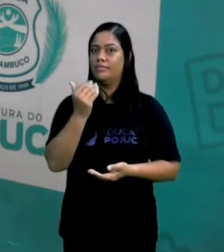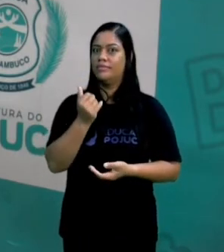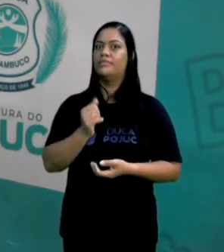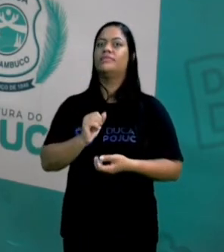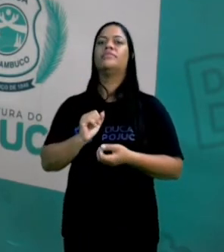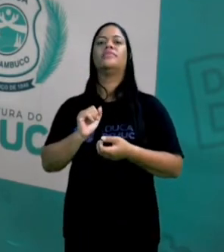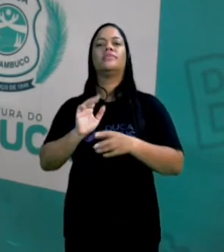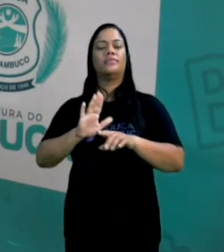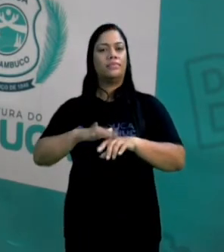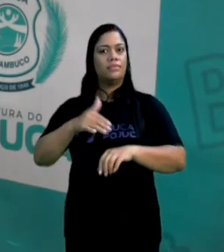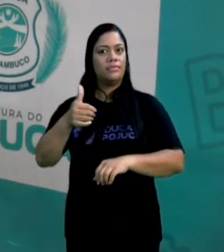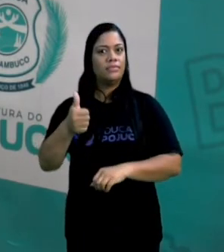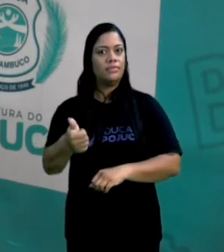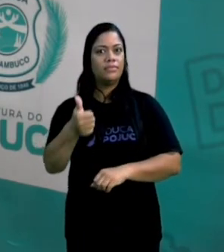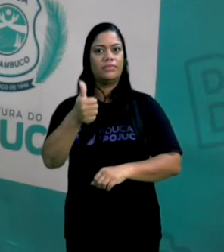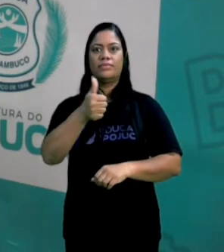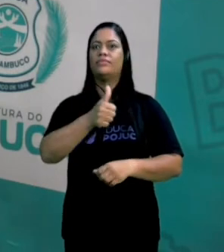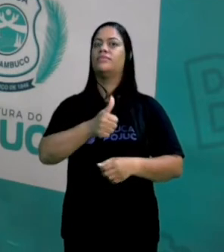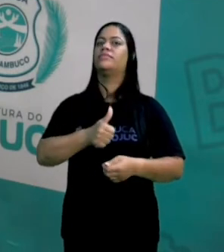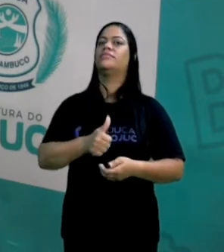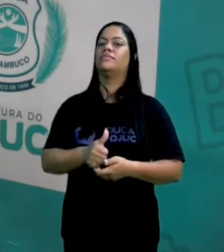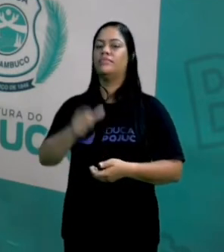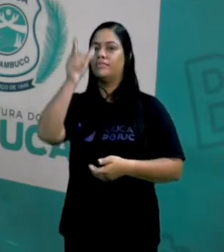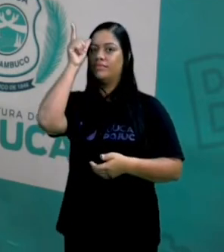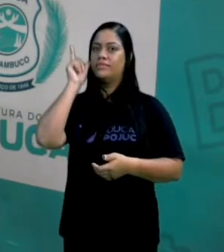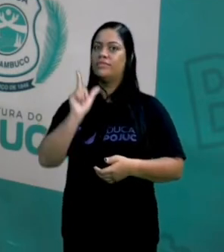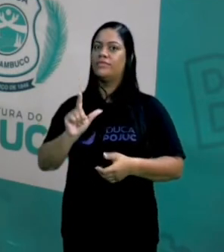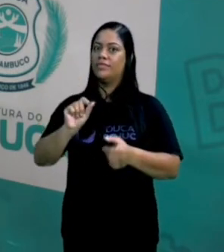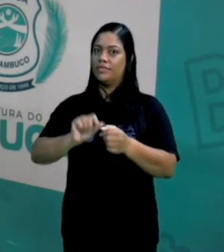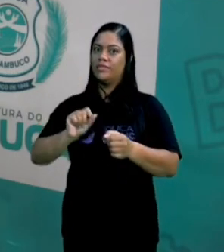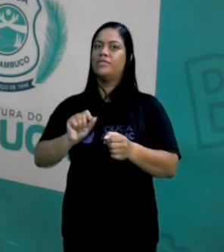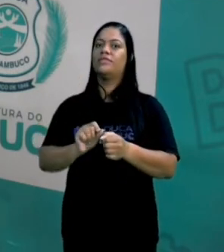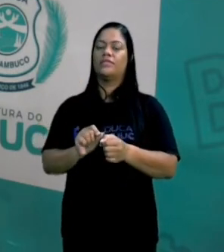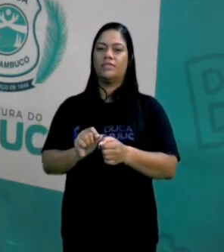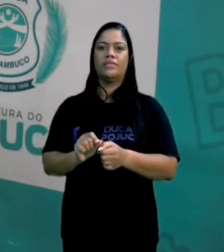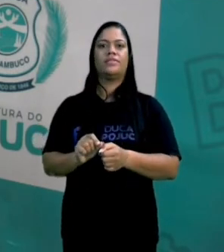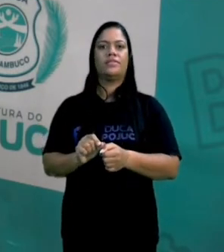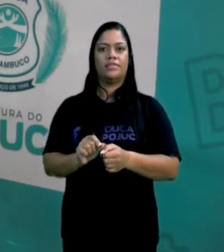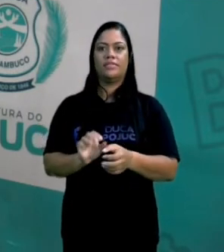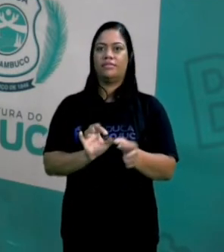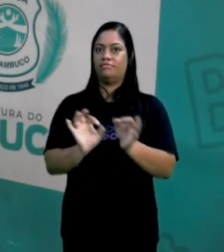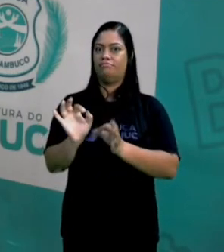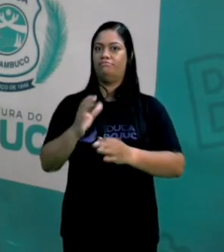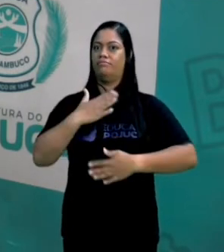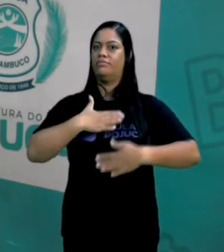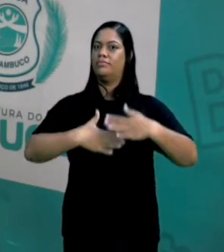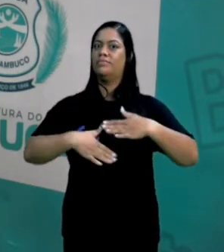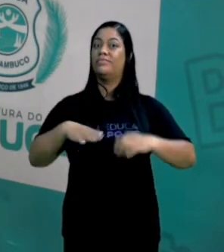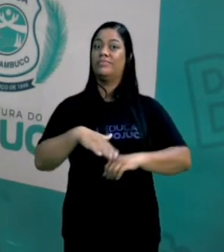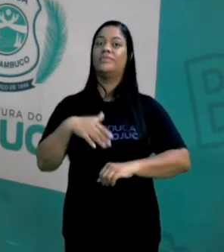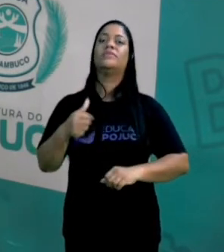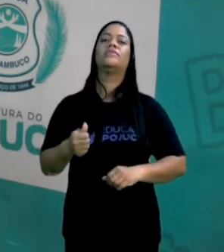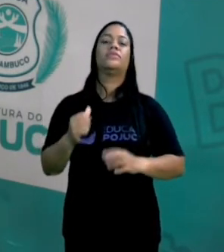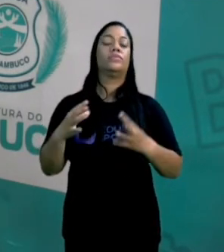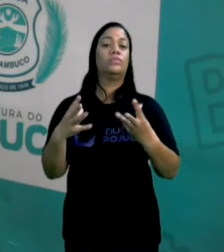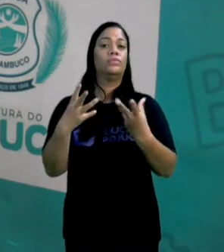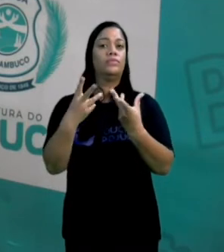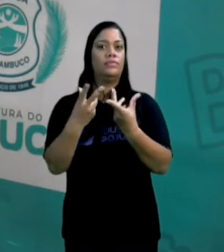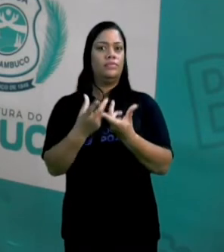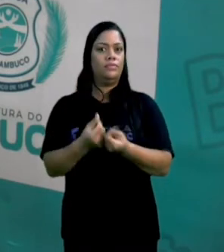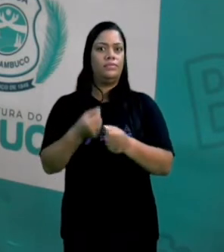de uma forma mais específica para poder conseguir fazer uma recuperação, uma regeneração mais rápida. Isso tudo